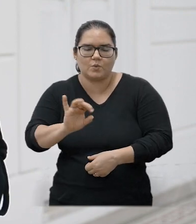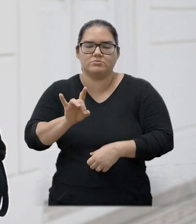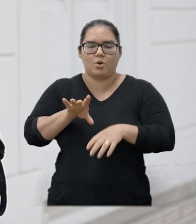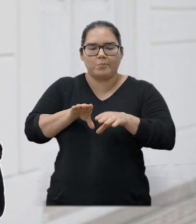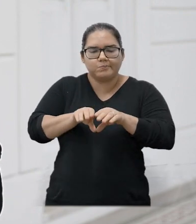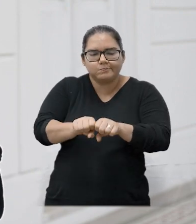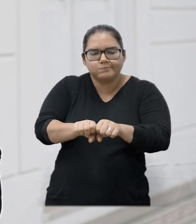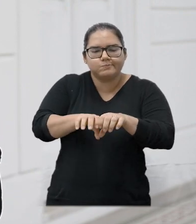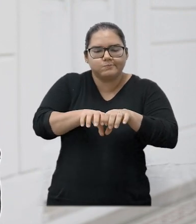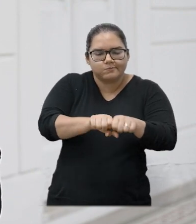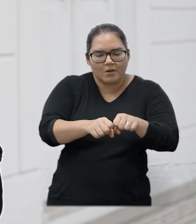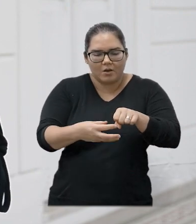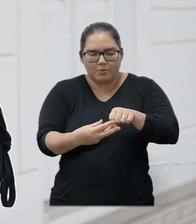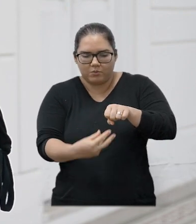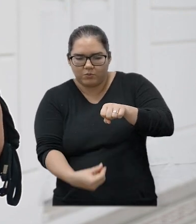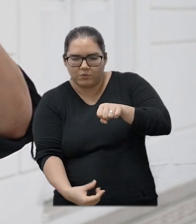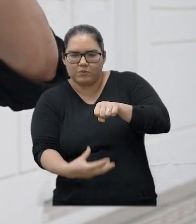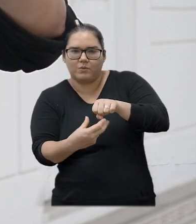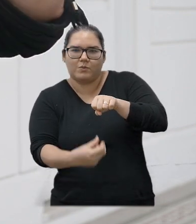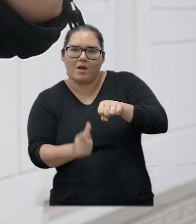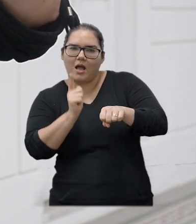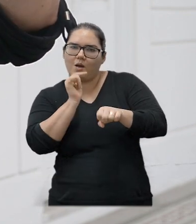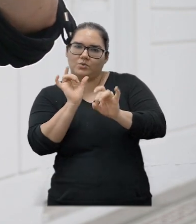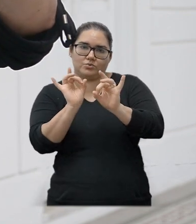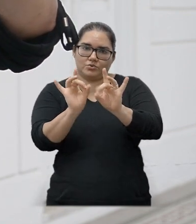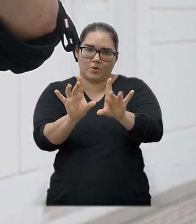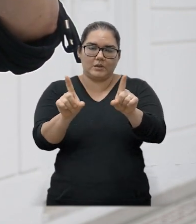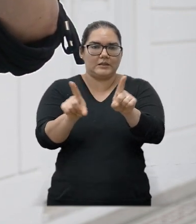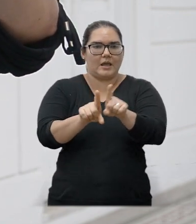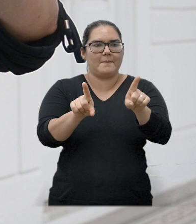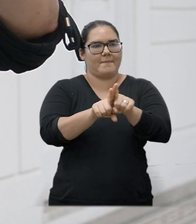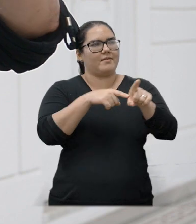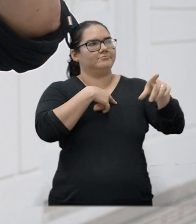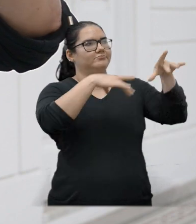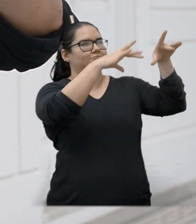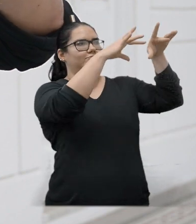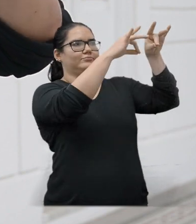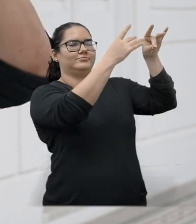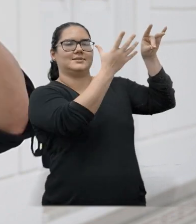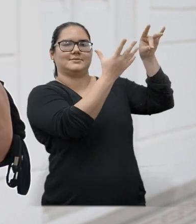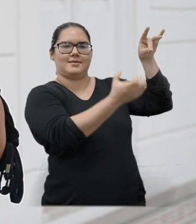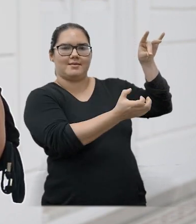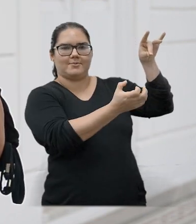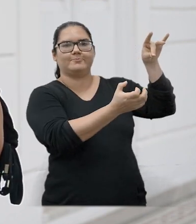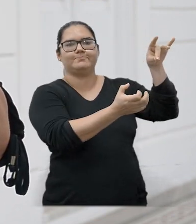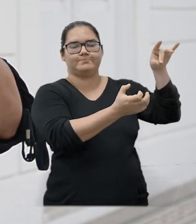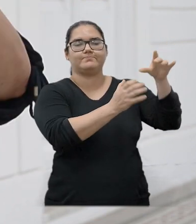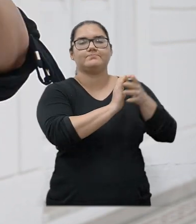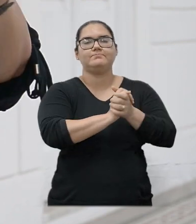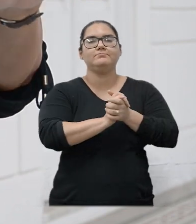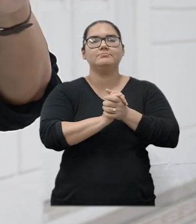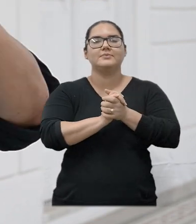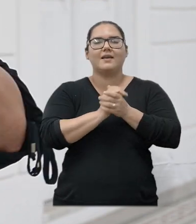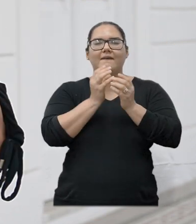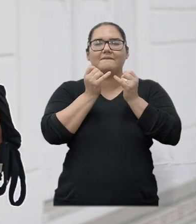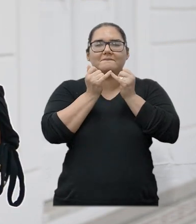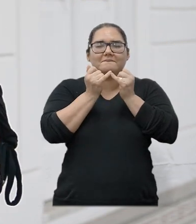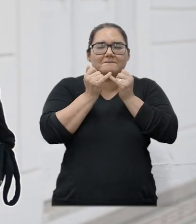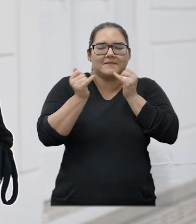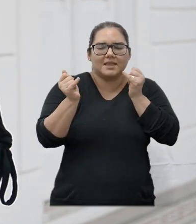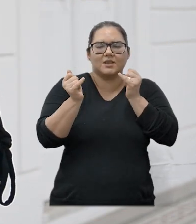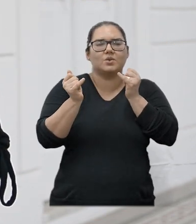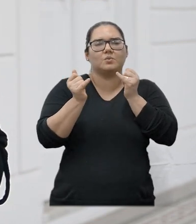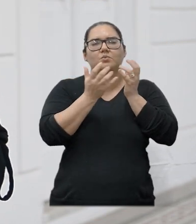excesso De água E pôr Para secar No varal Era Tão fina Que secava Bem rápido